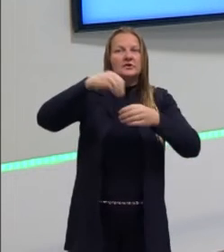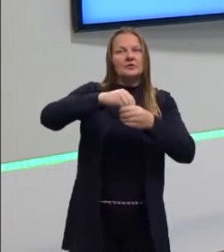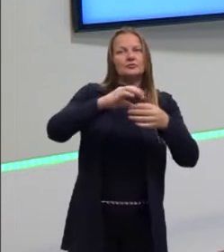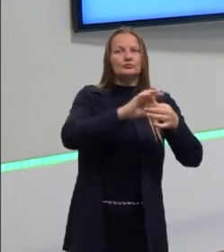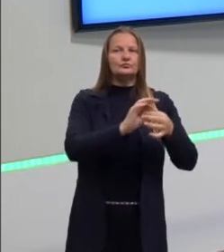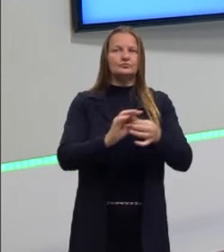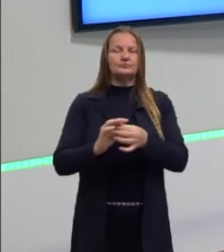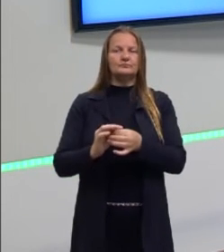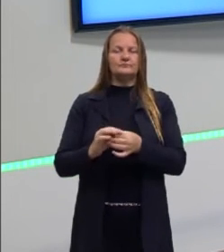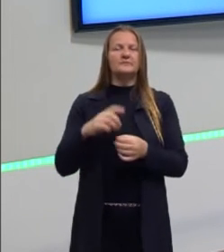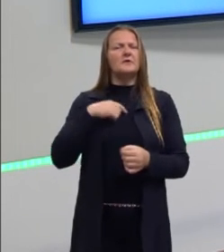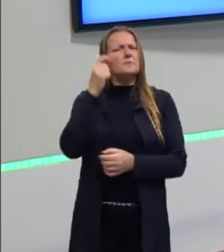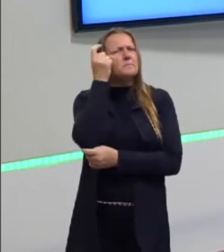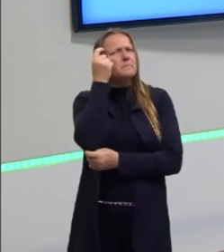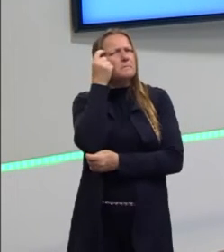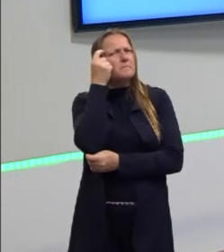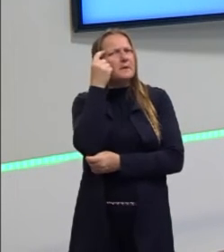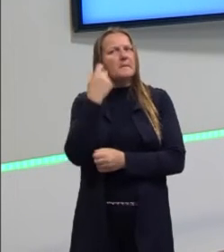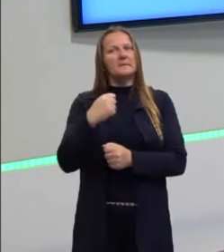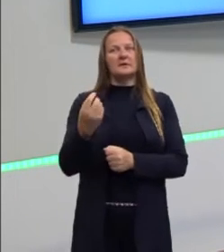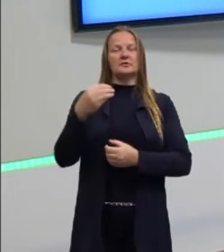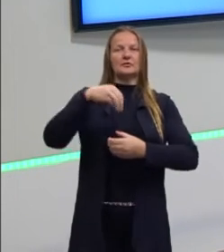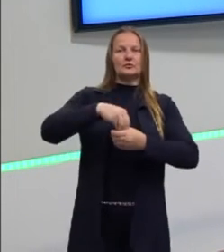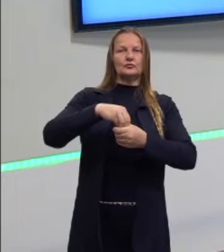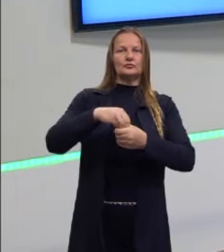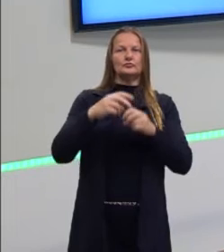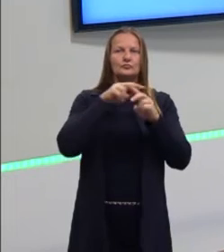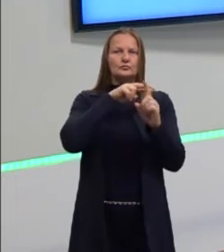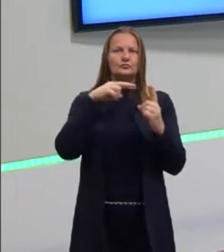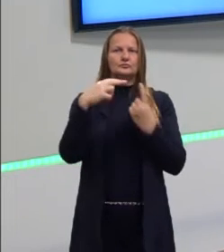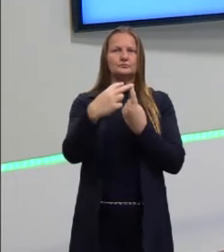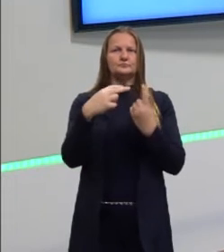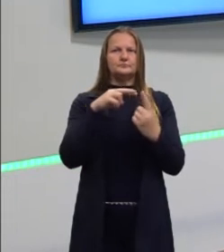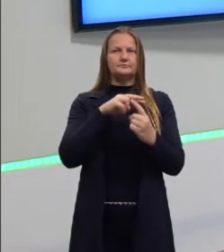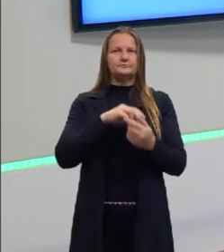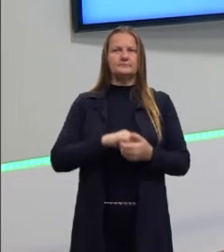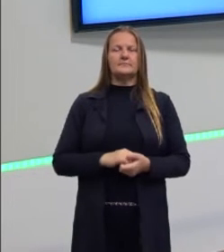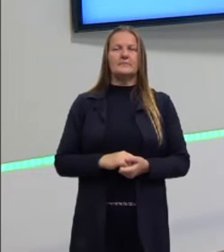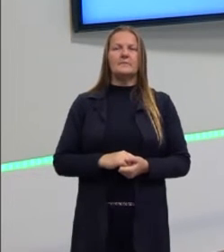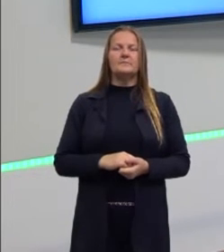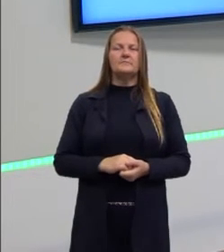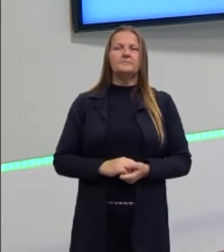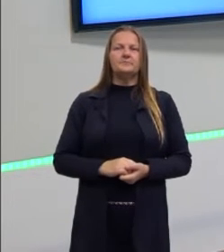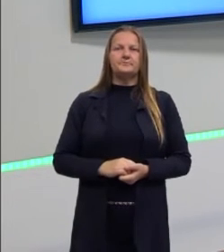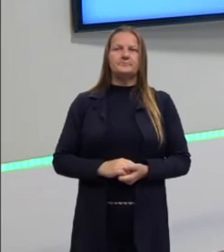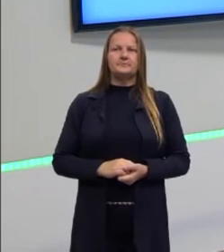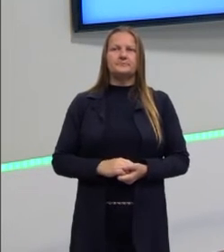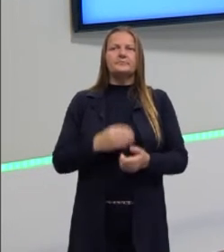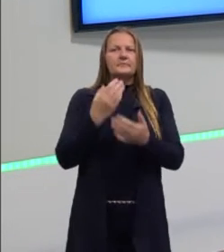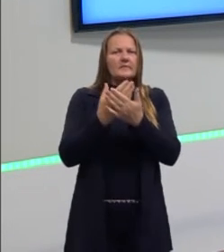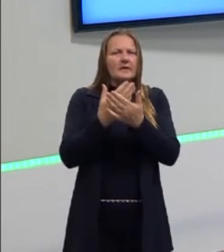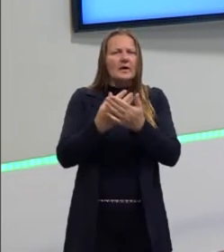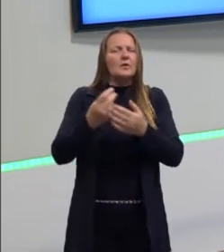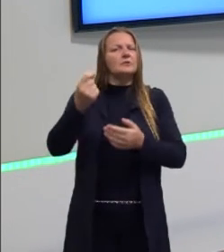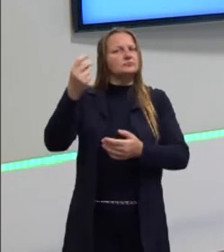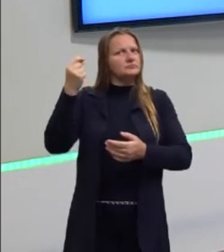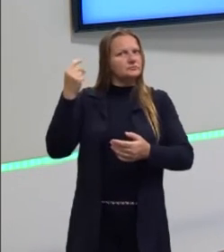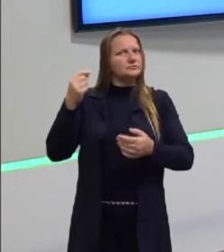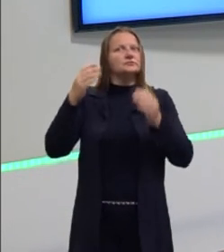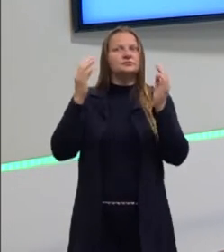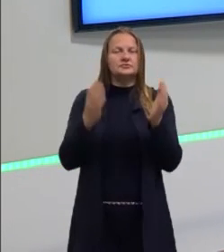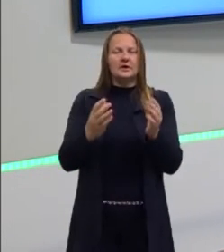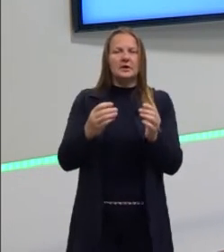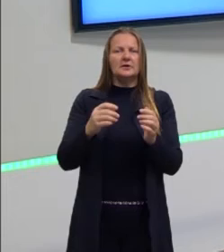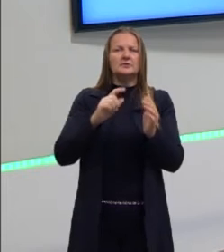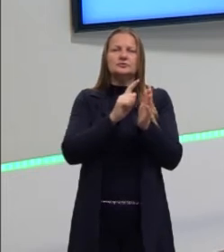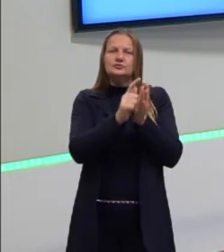trazendo aí uma reflexão. e você precisa ter esse olhar. Nós já tivemos em nossas aulas anteriores estudos sobre os